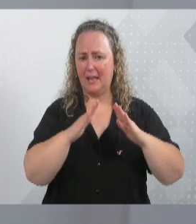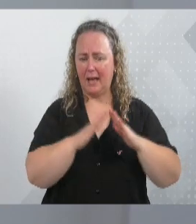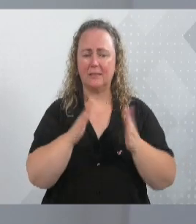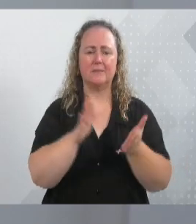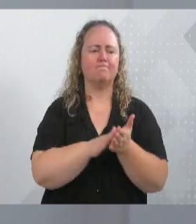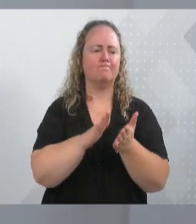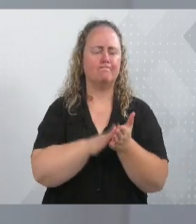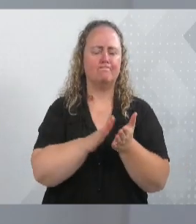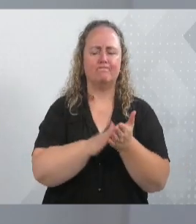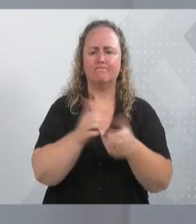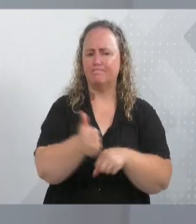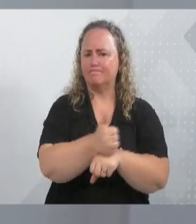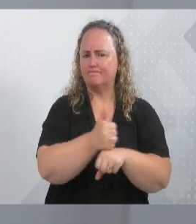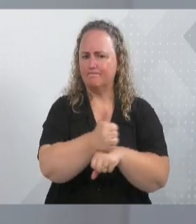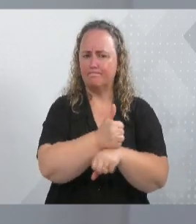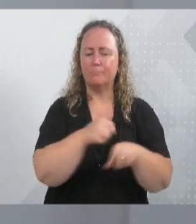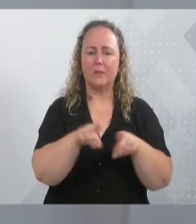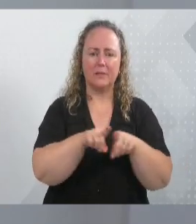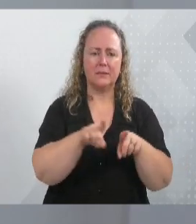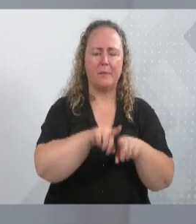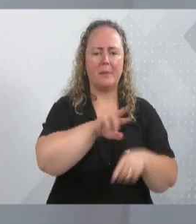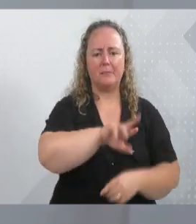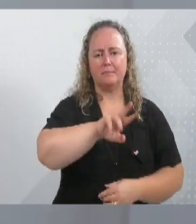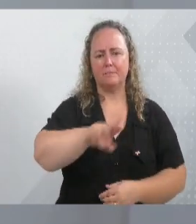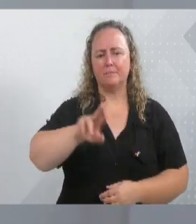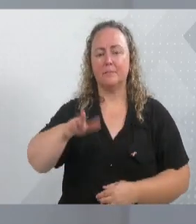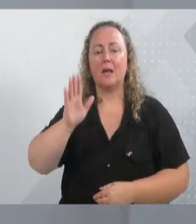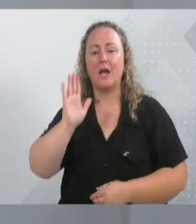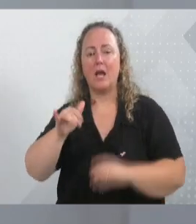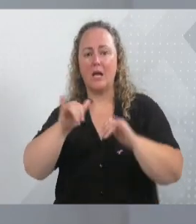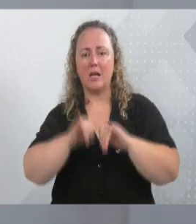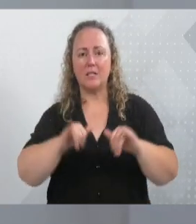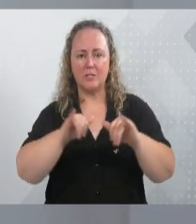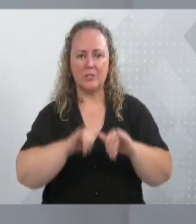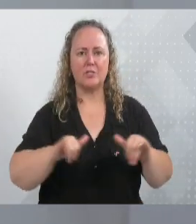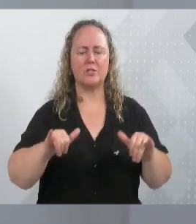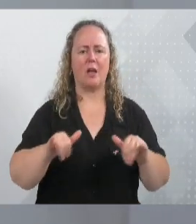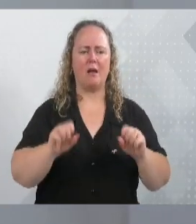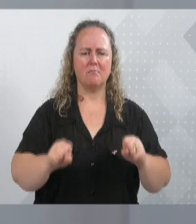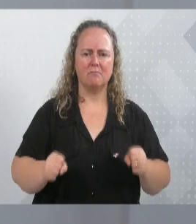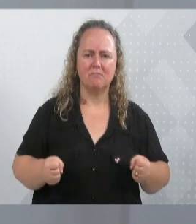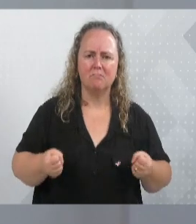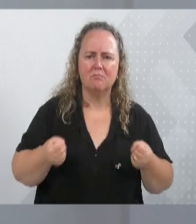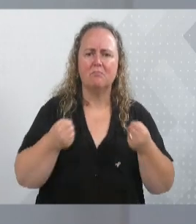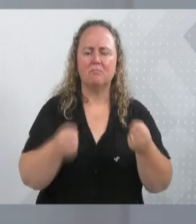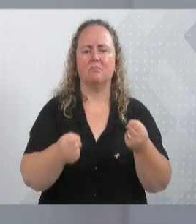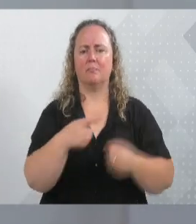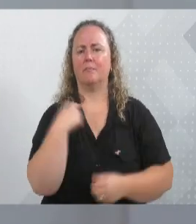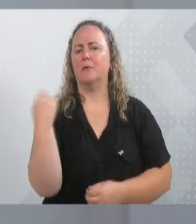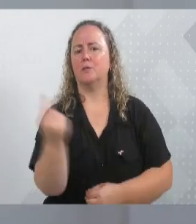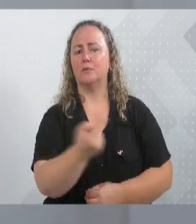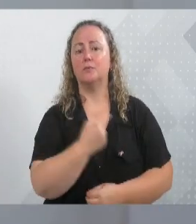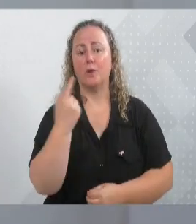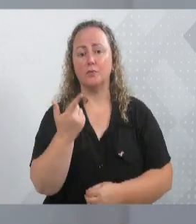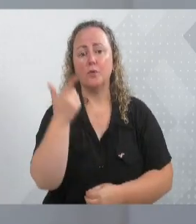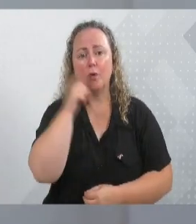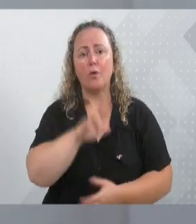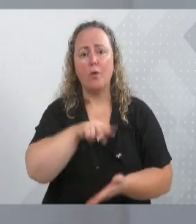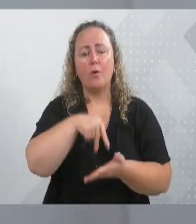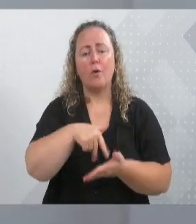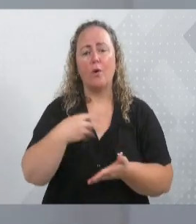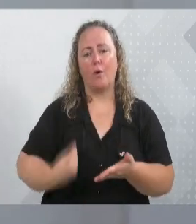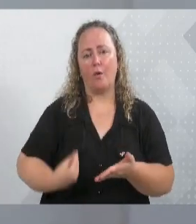profissionais aqui de vários órgãos que já foram também mencionados, que se dedicaram tanto para que nós todos possamos estar